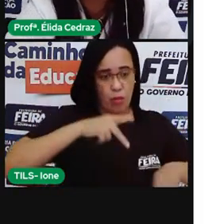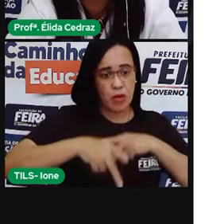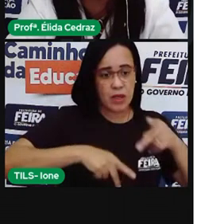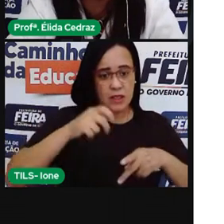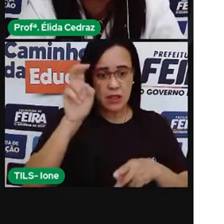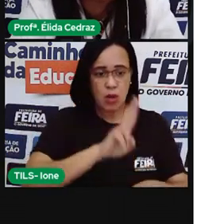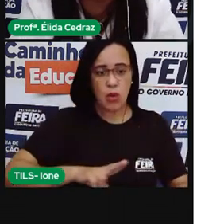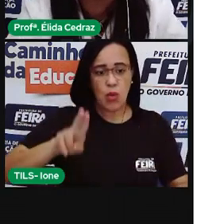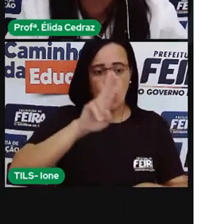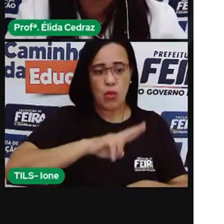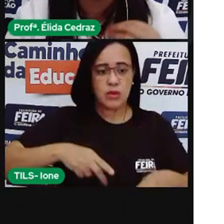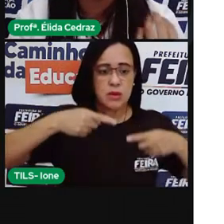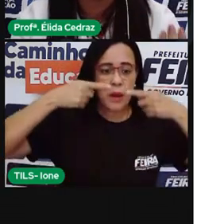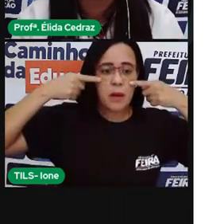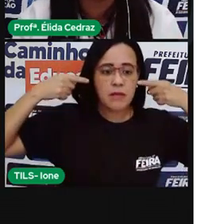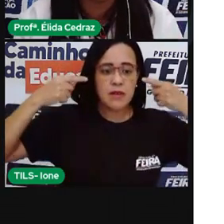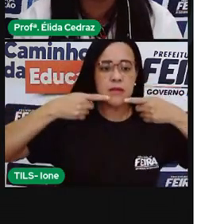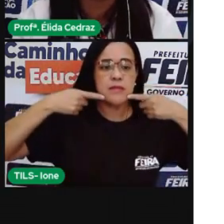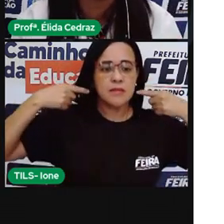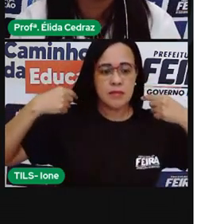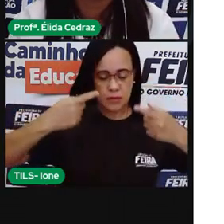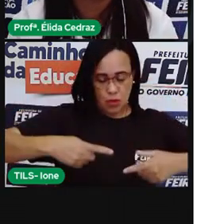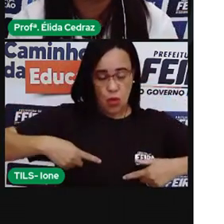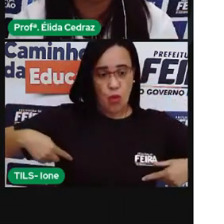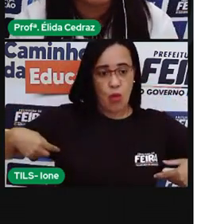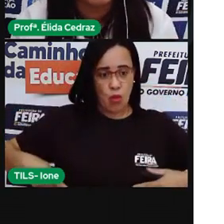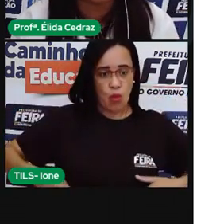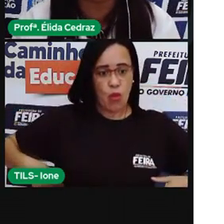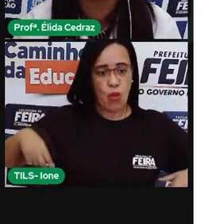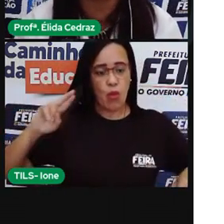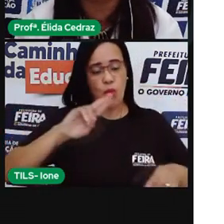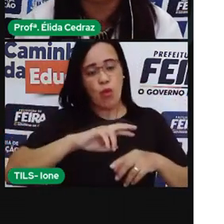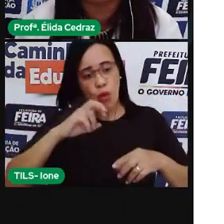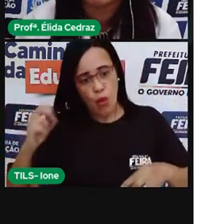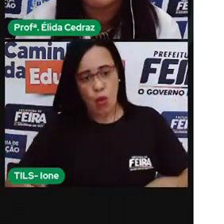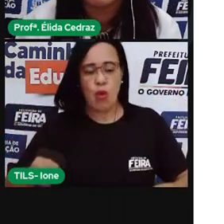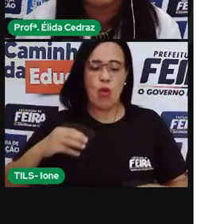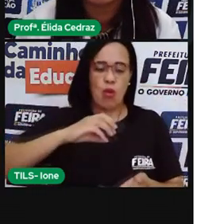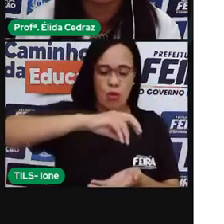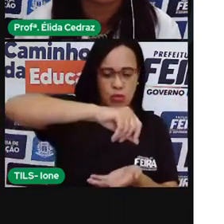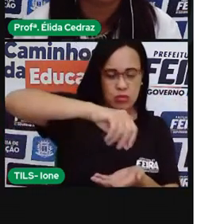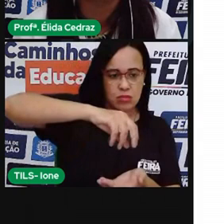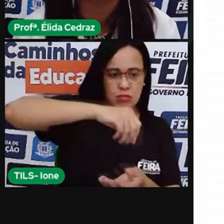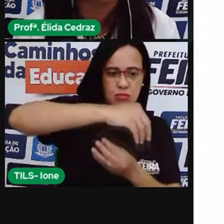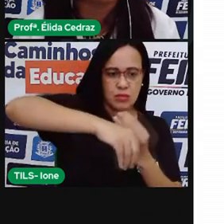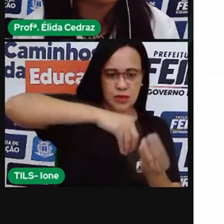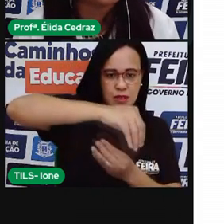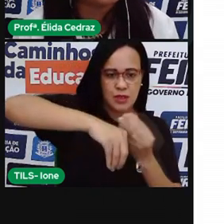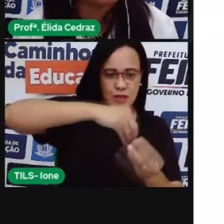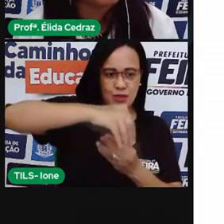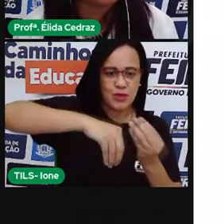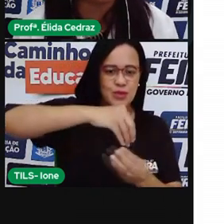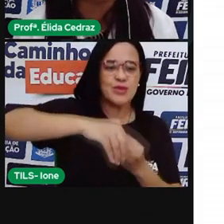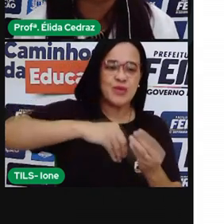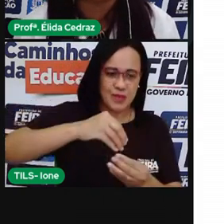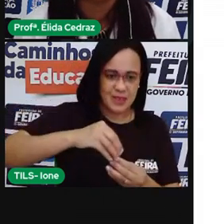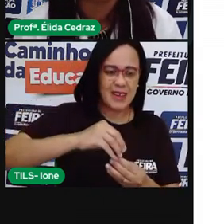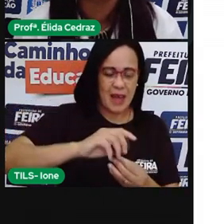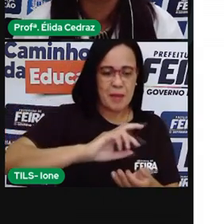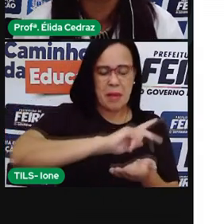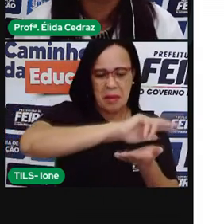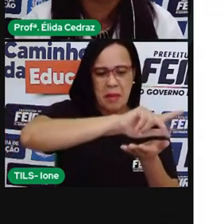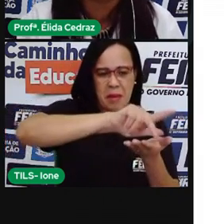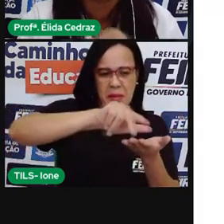a pintura dos seus corpos, ou tingir falhas, penas, peles de animais,